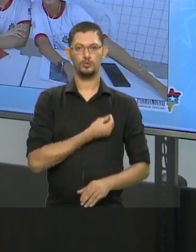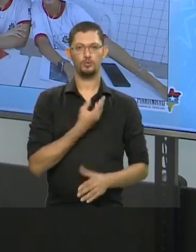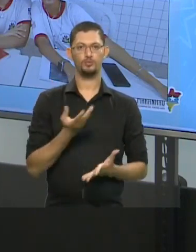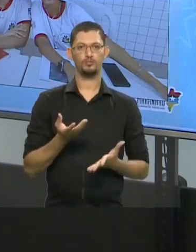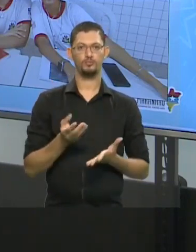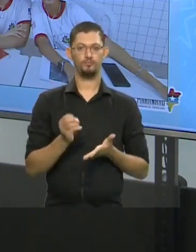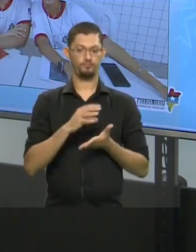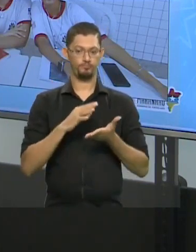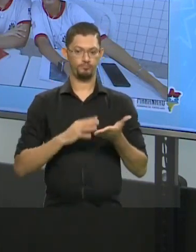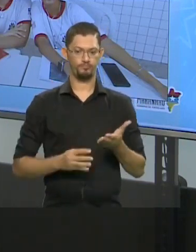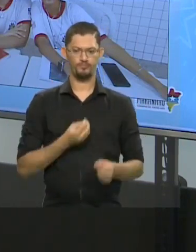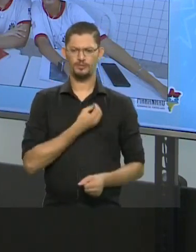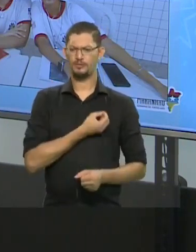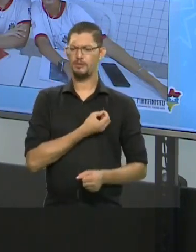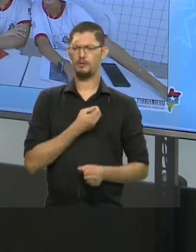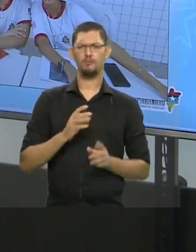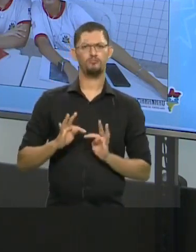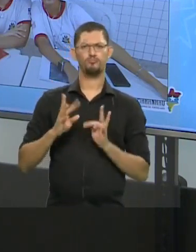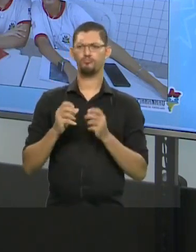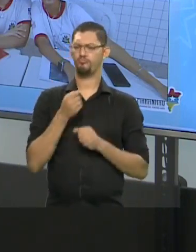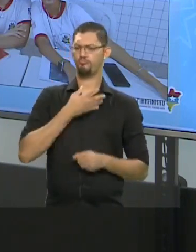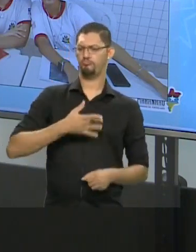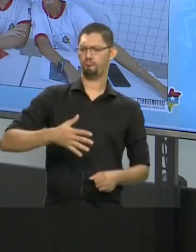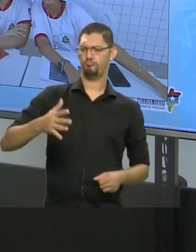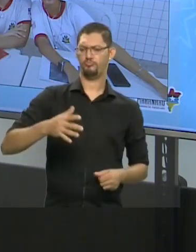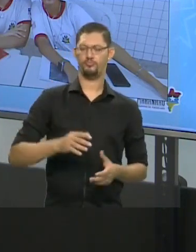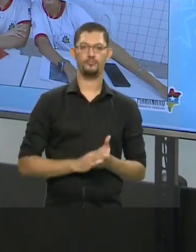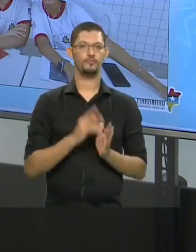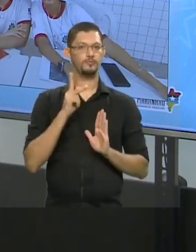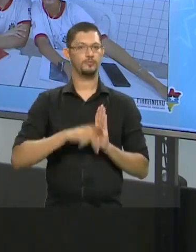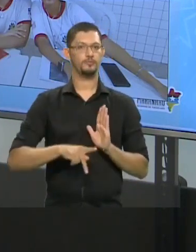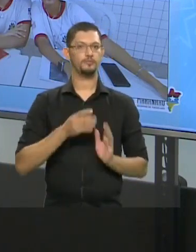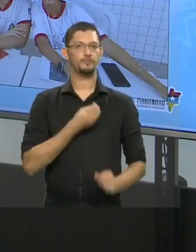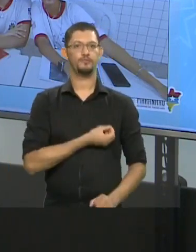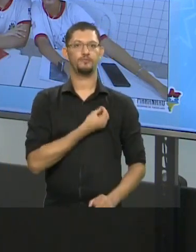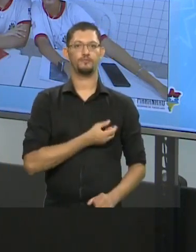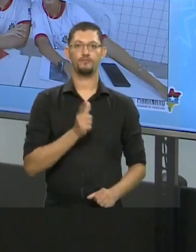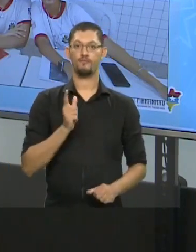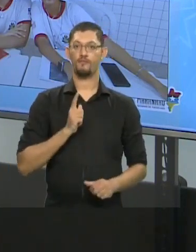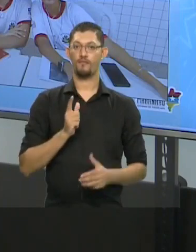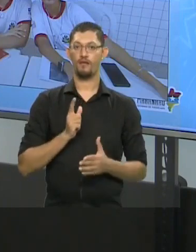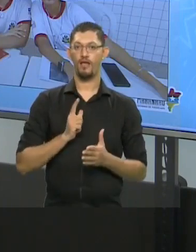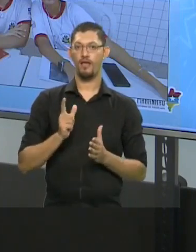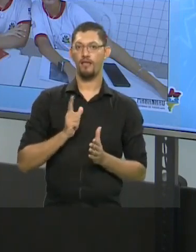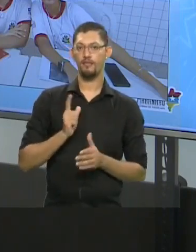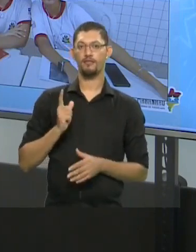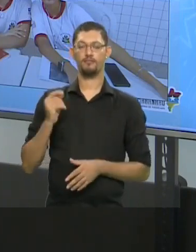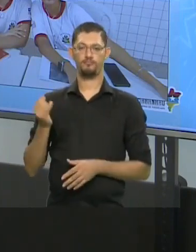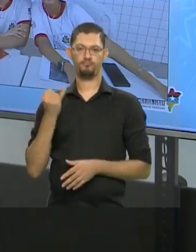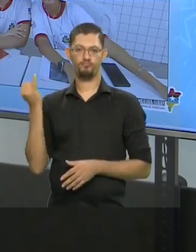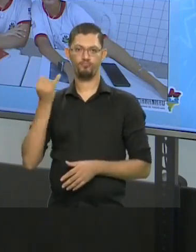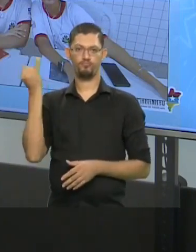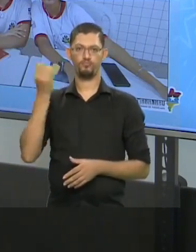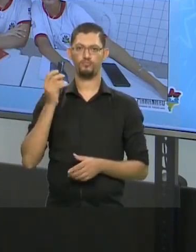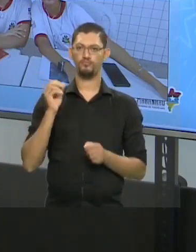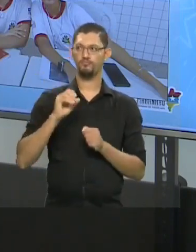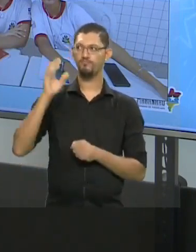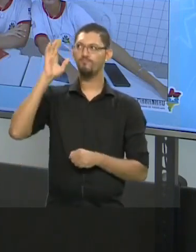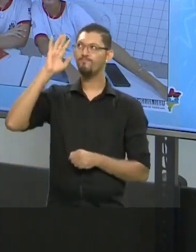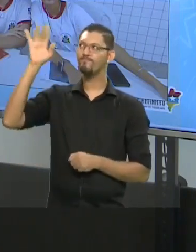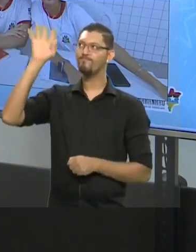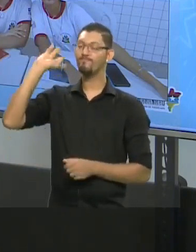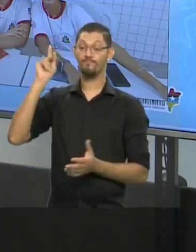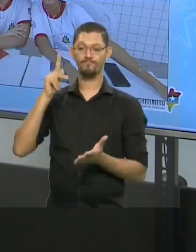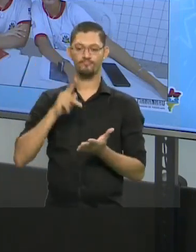para a vida inteira. O projeto de vida, ele tem o princípio da realização dos sonhos.